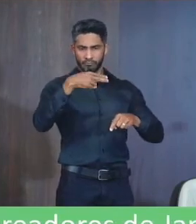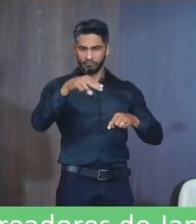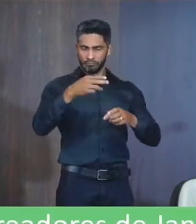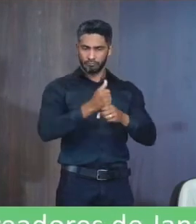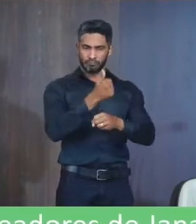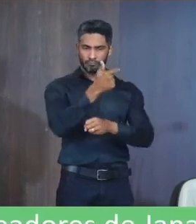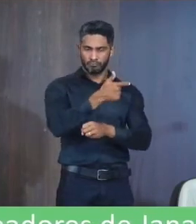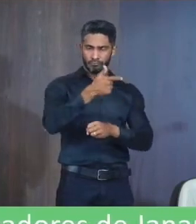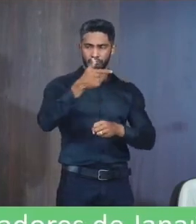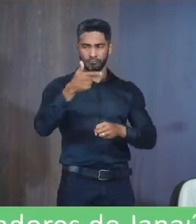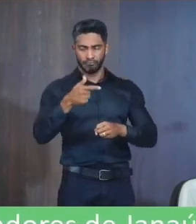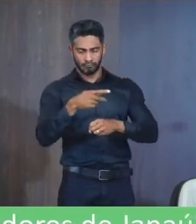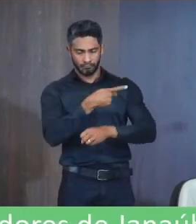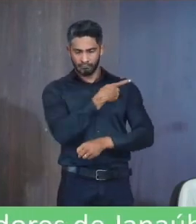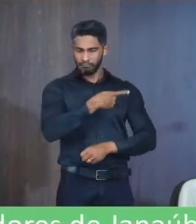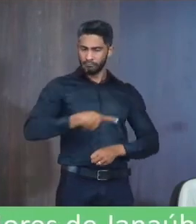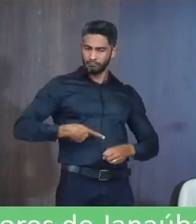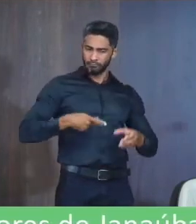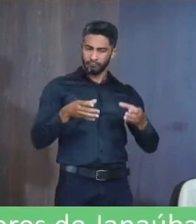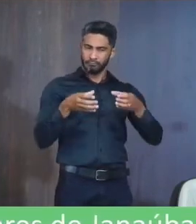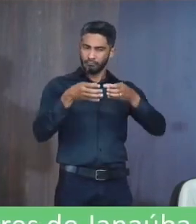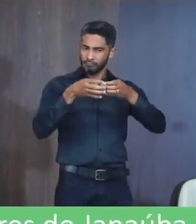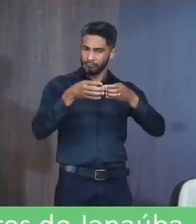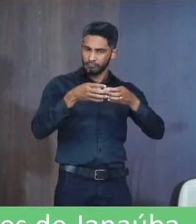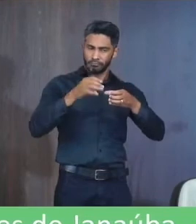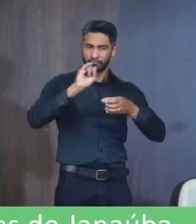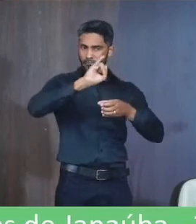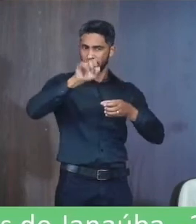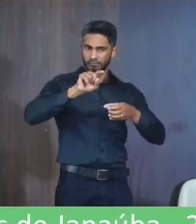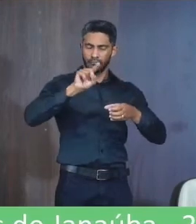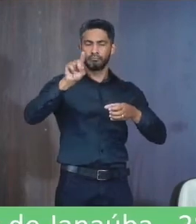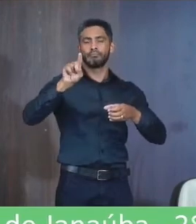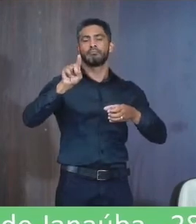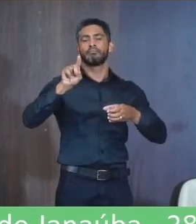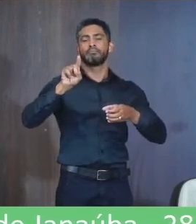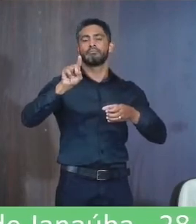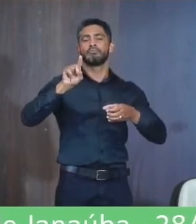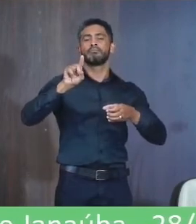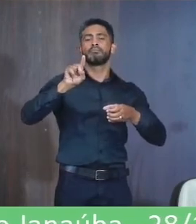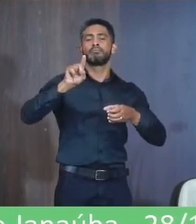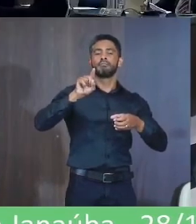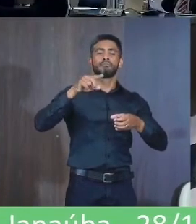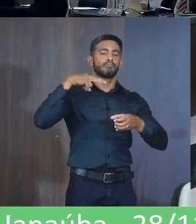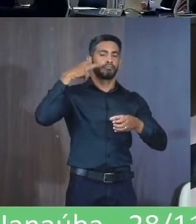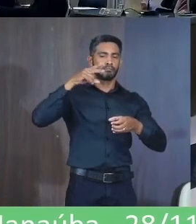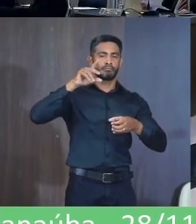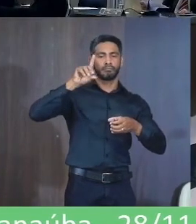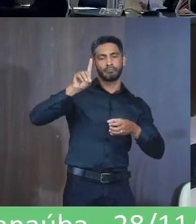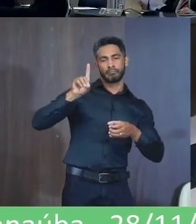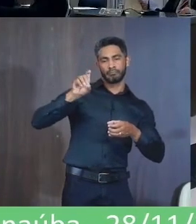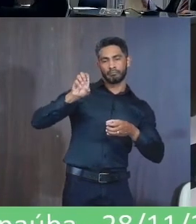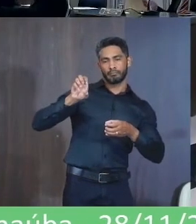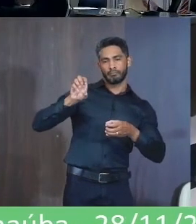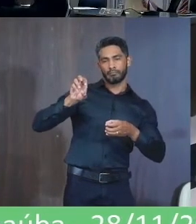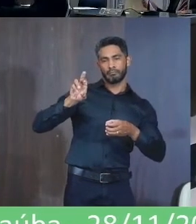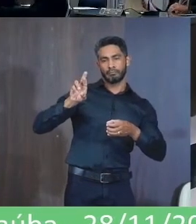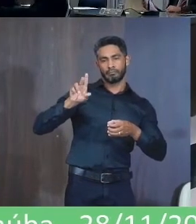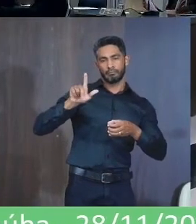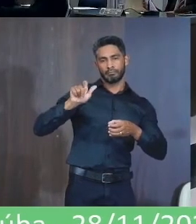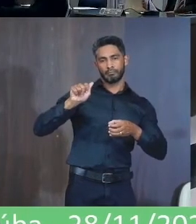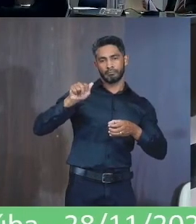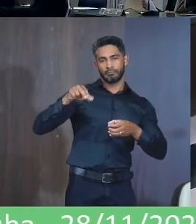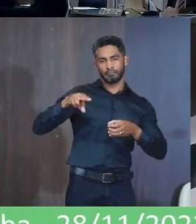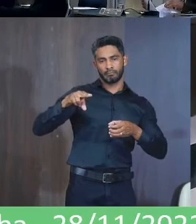2022 Presidente da comissão Vereador José Tassísio Mendes Relator Vereador Derlan Miranda dos Ex Membro